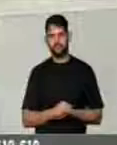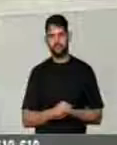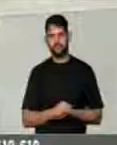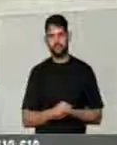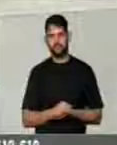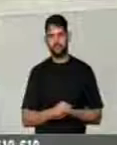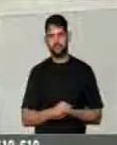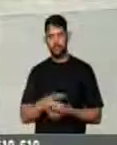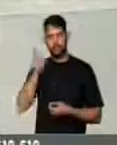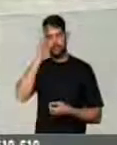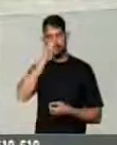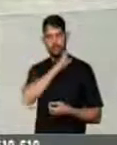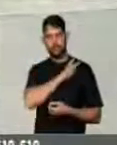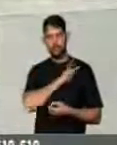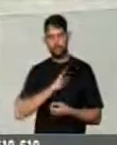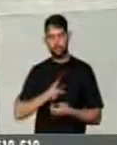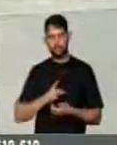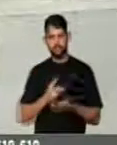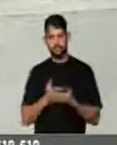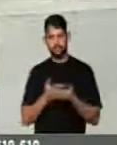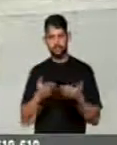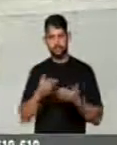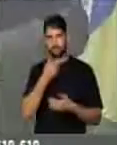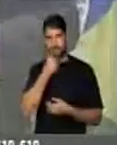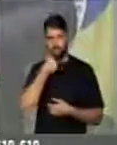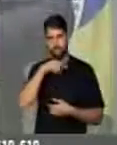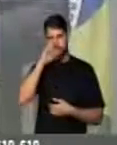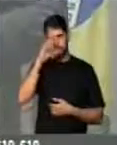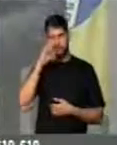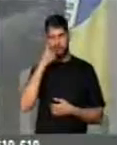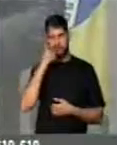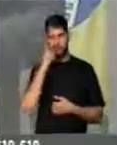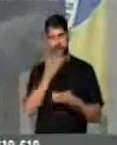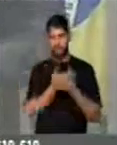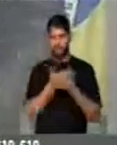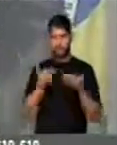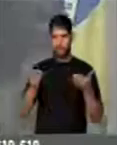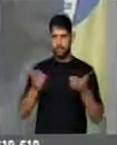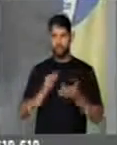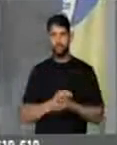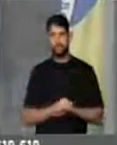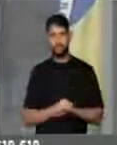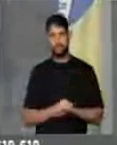Sr. Presidente, senhoras e senhores parlamentares,